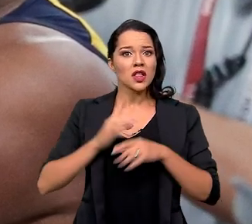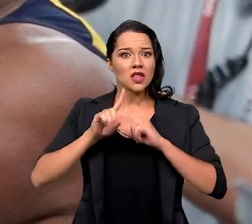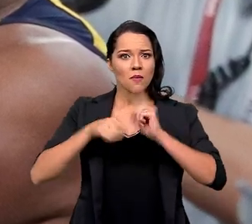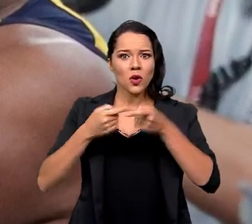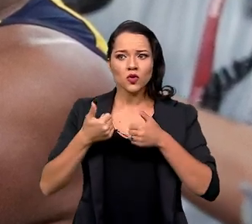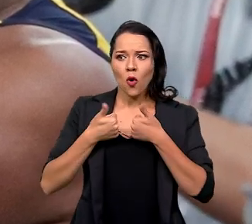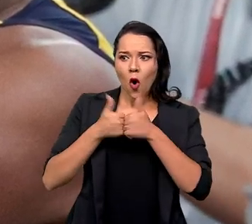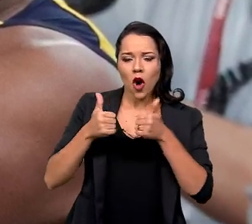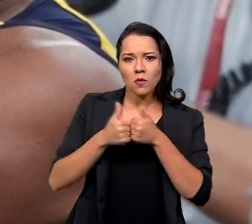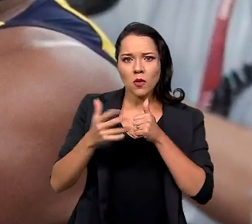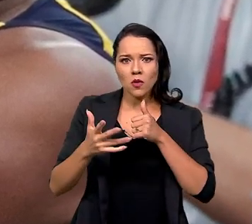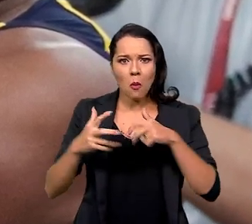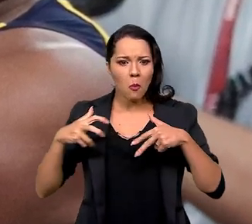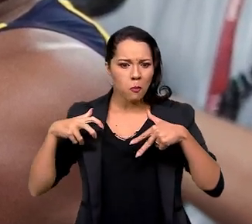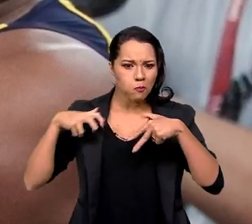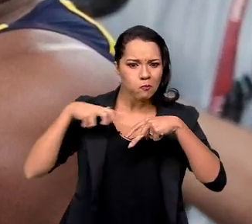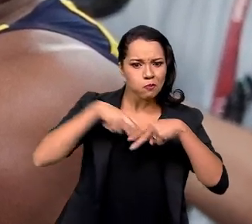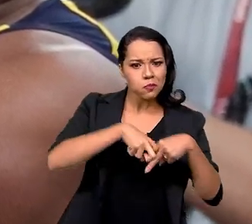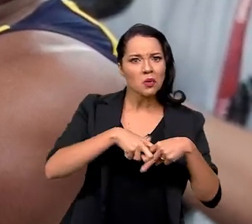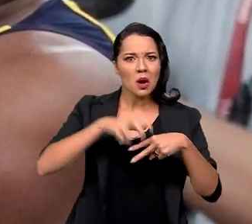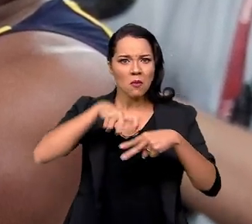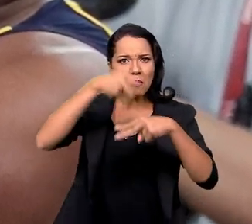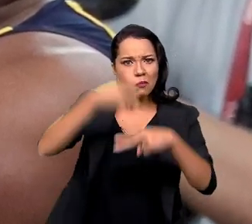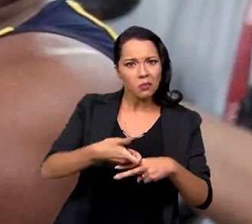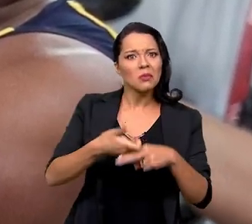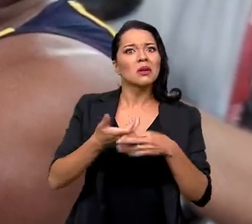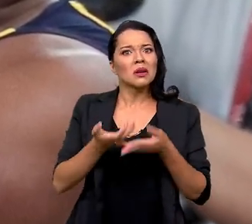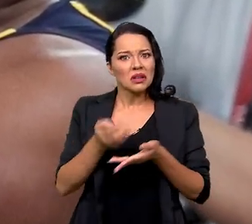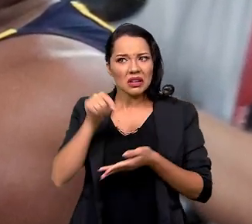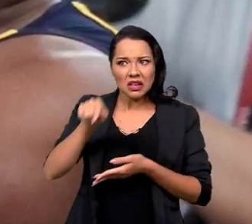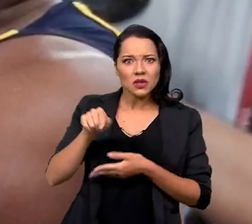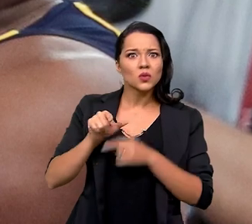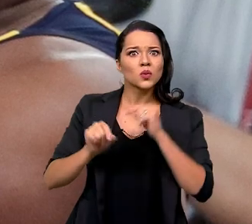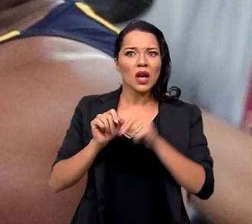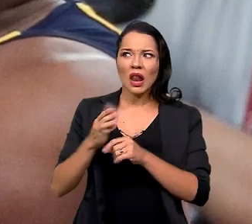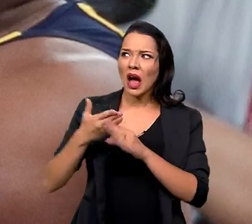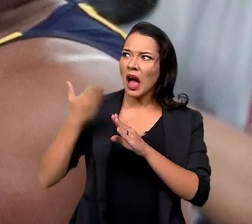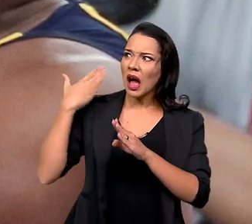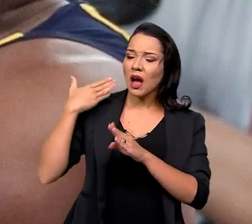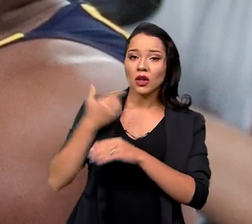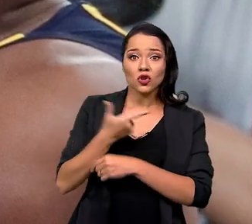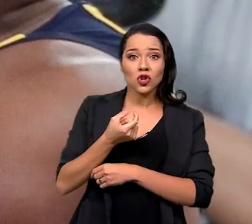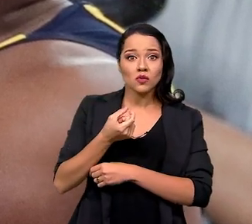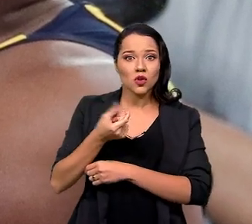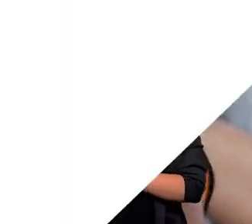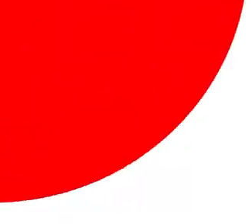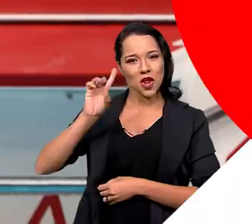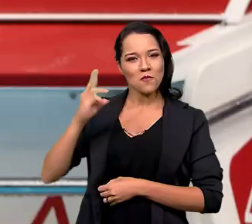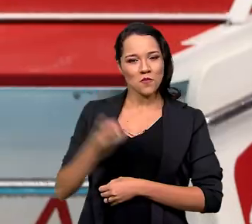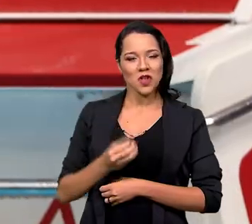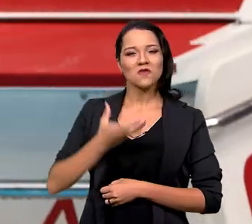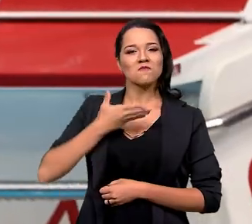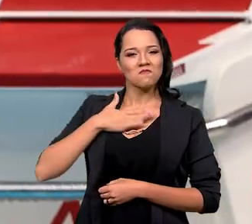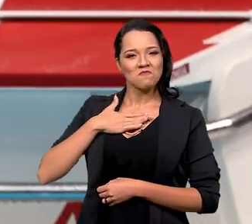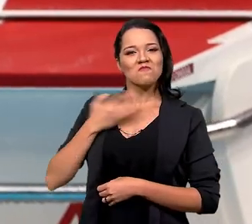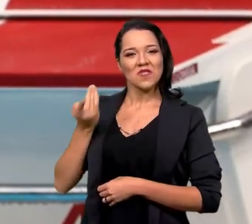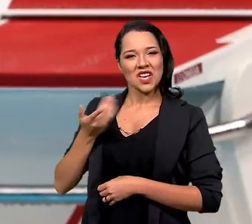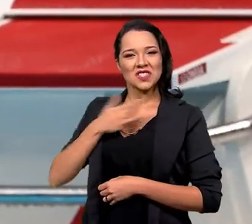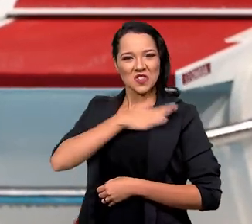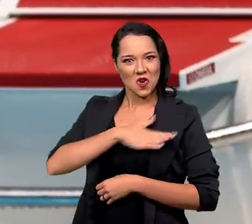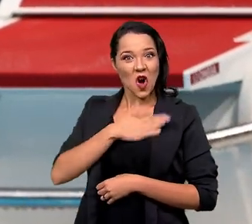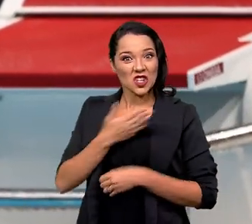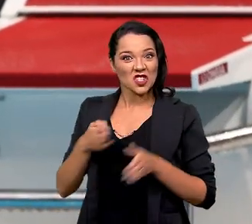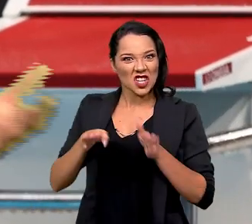depois que um ônibus, literalmente, caiu em cima dele. Isso lá em 2007. E se você gosta de